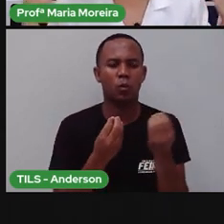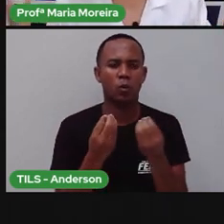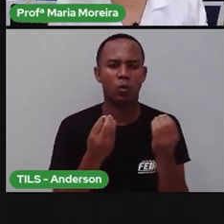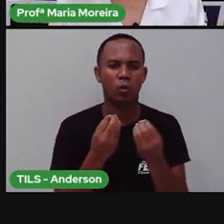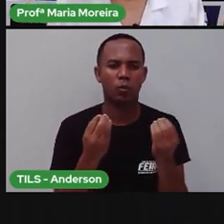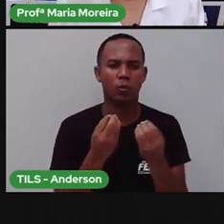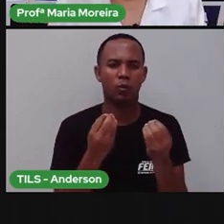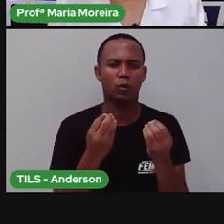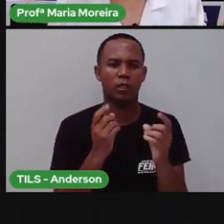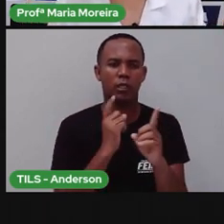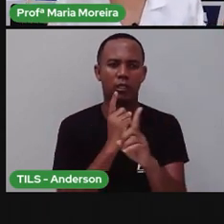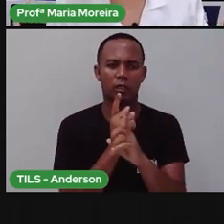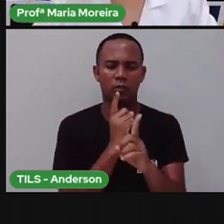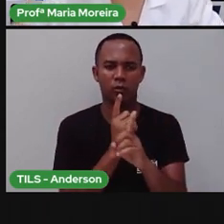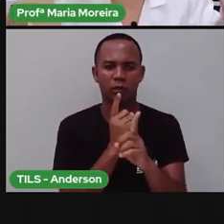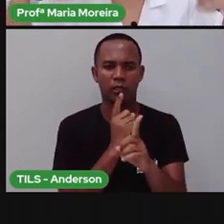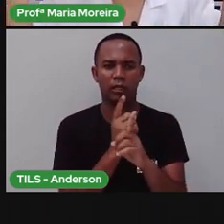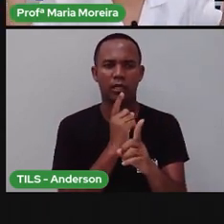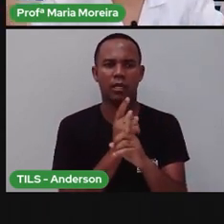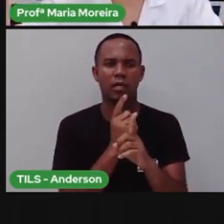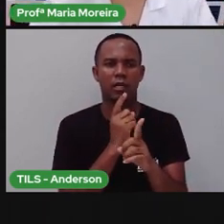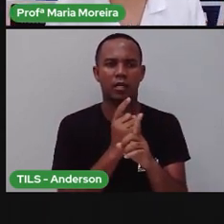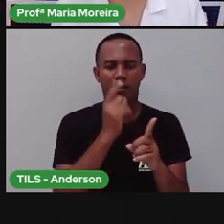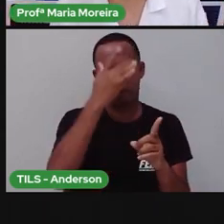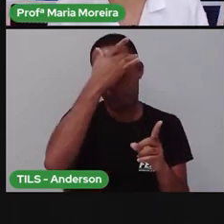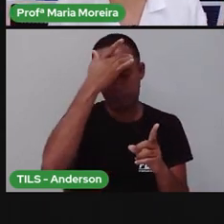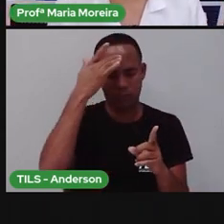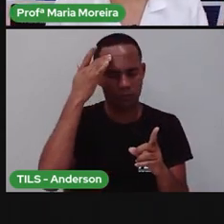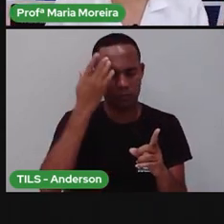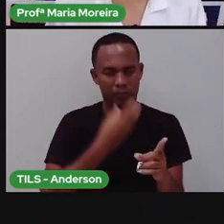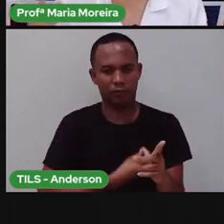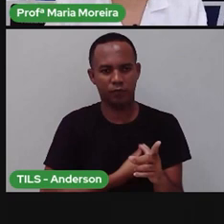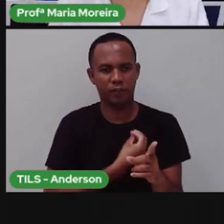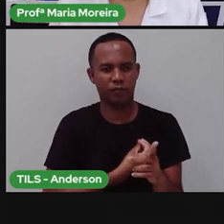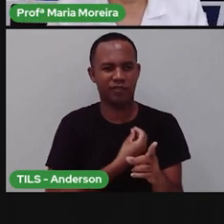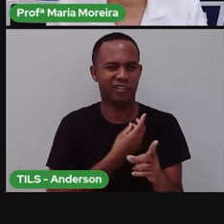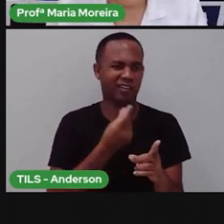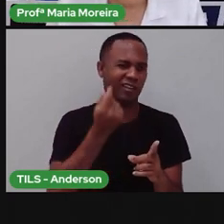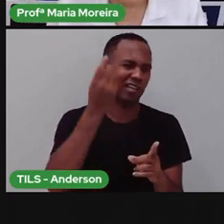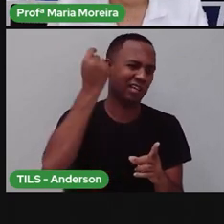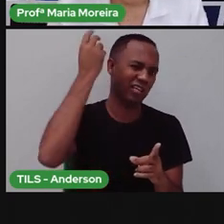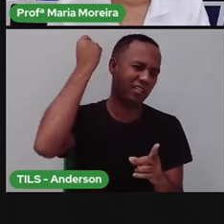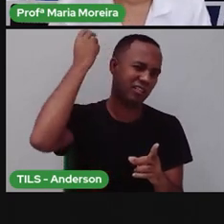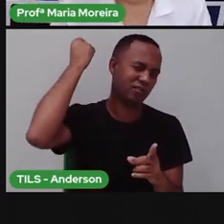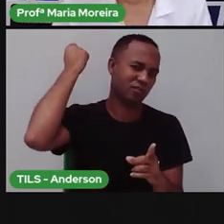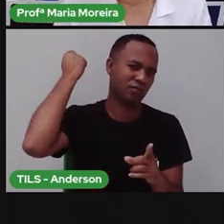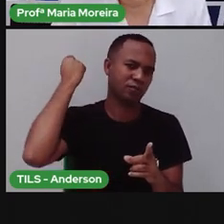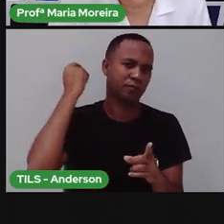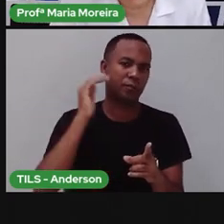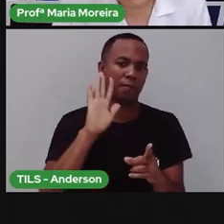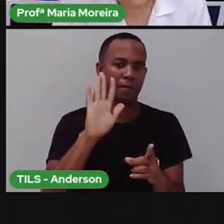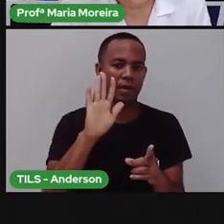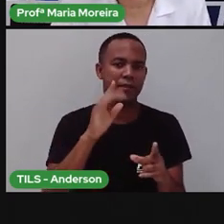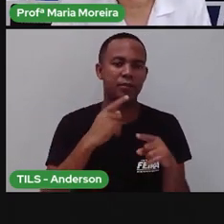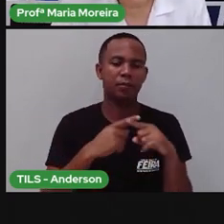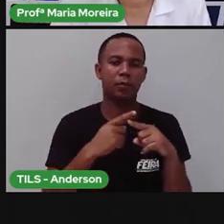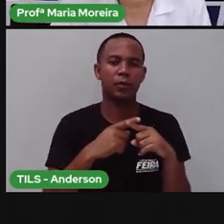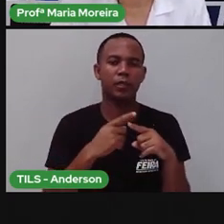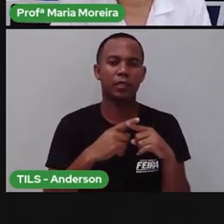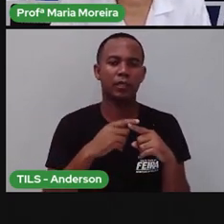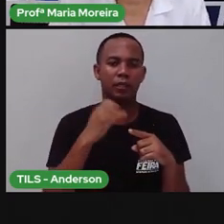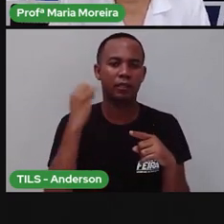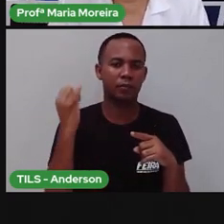tem de descobrir, na verdade, como essas pessoas viviam o quê? Há milhares de anos atrás. Bom, por que ela tem tanta